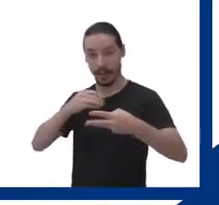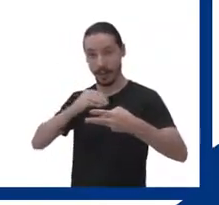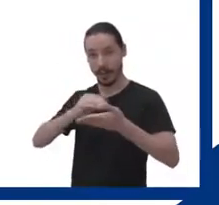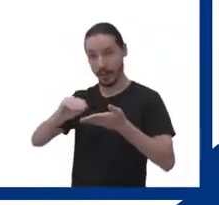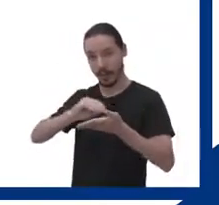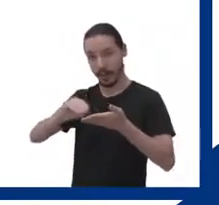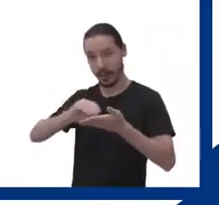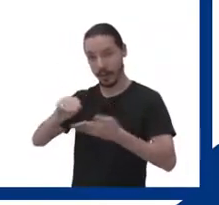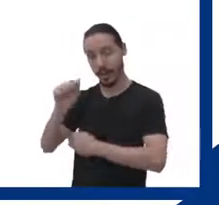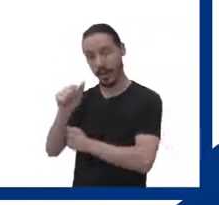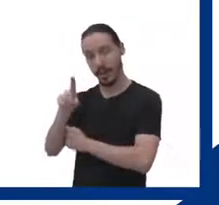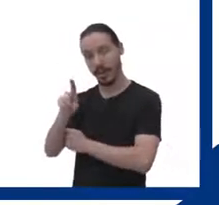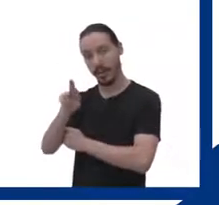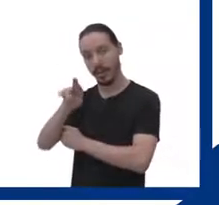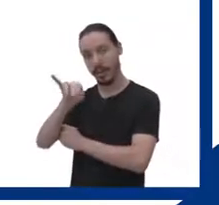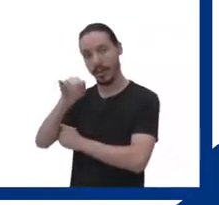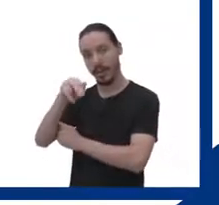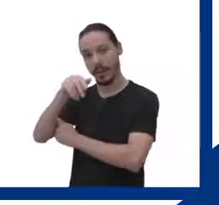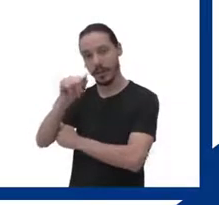curso Adriana Carvatti.